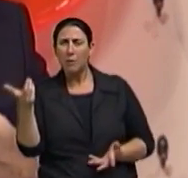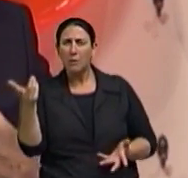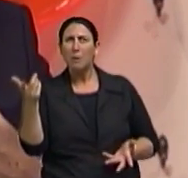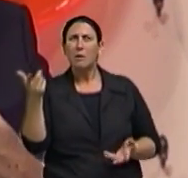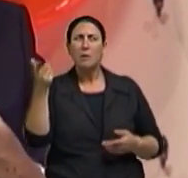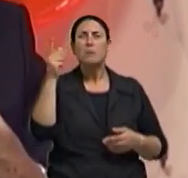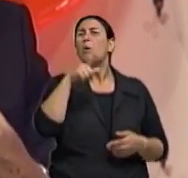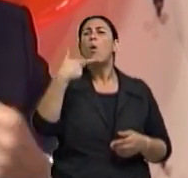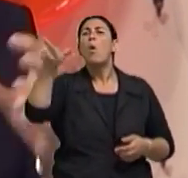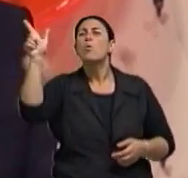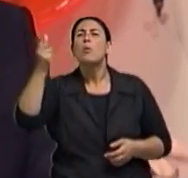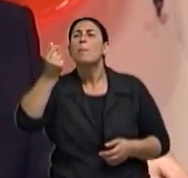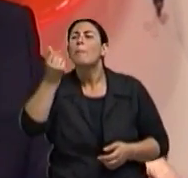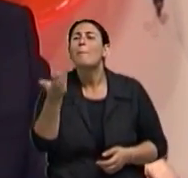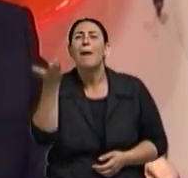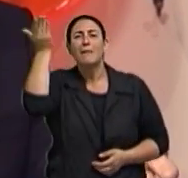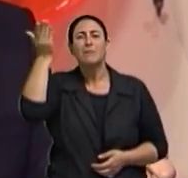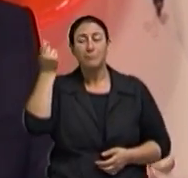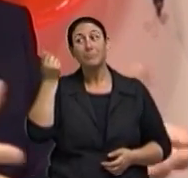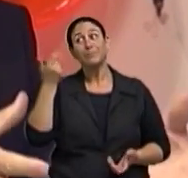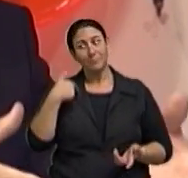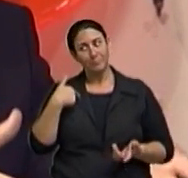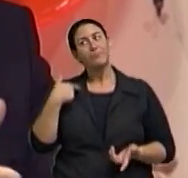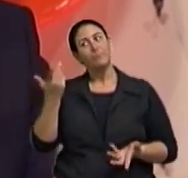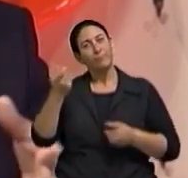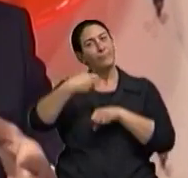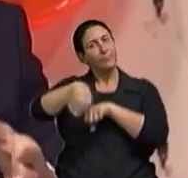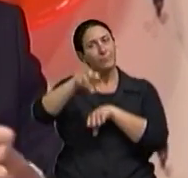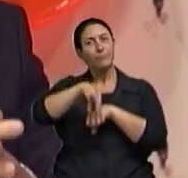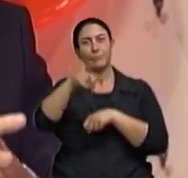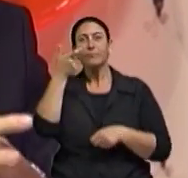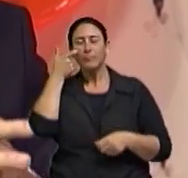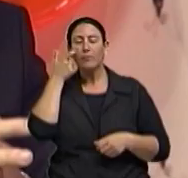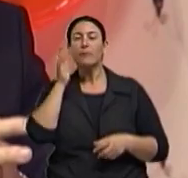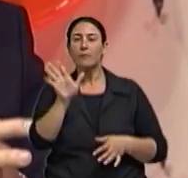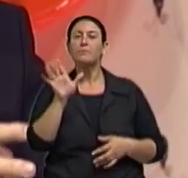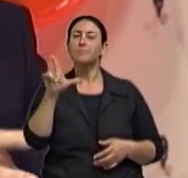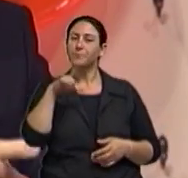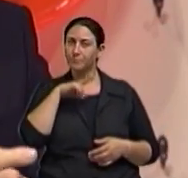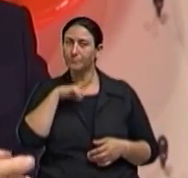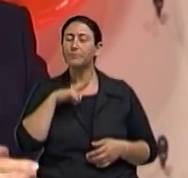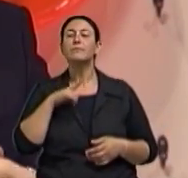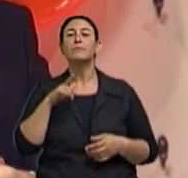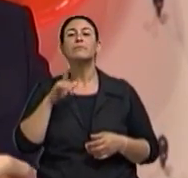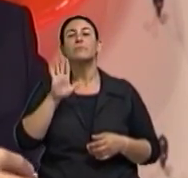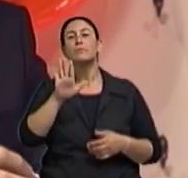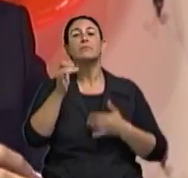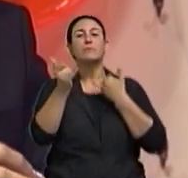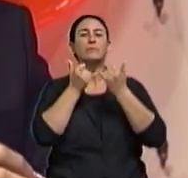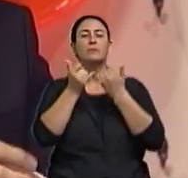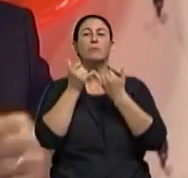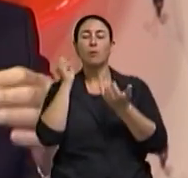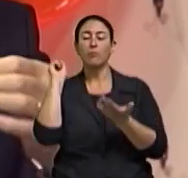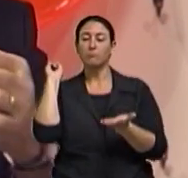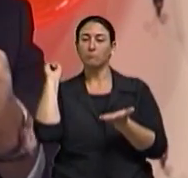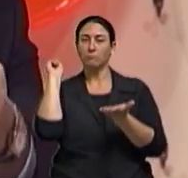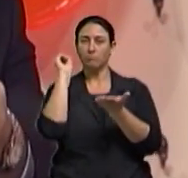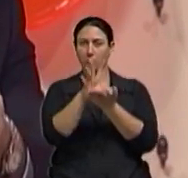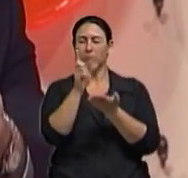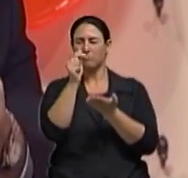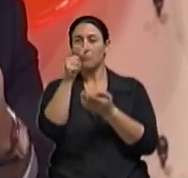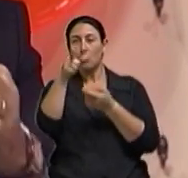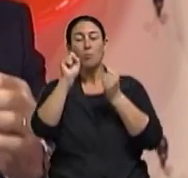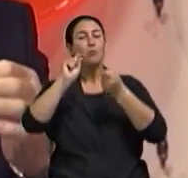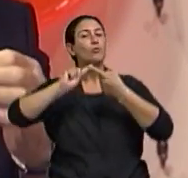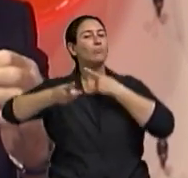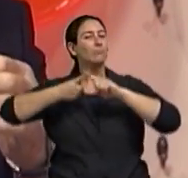essas informações valiosas que eu estou trazendo no programa. Quer dizer, nós temos o certificado de depósito bancário, que se negociar